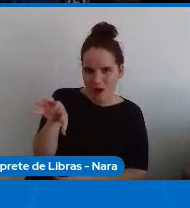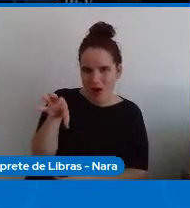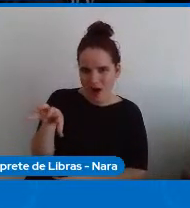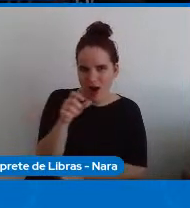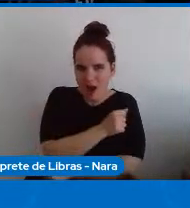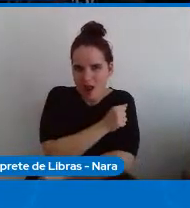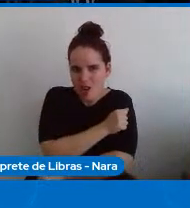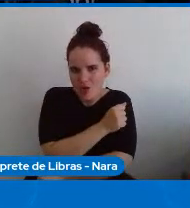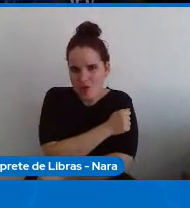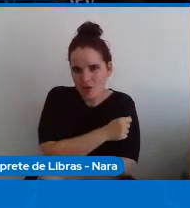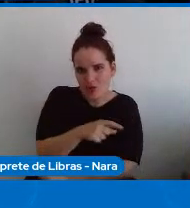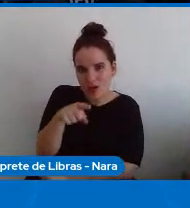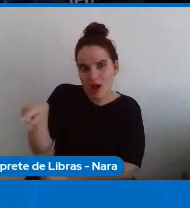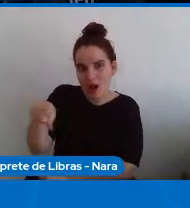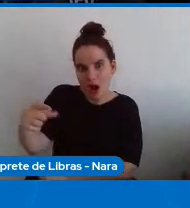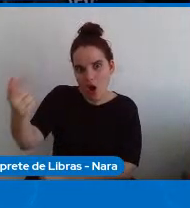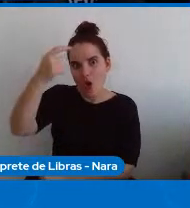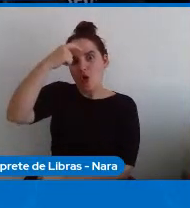consciente